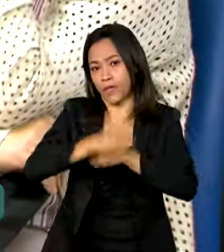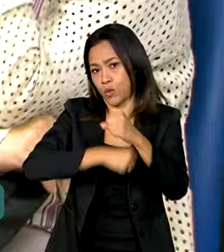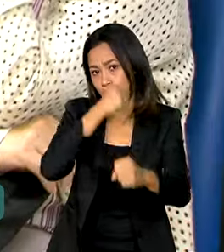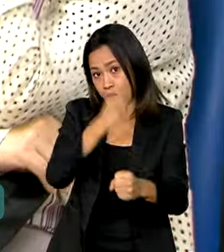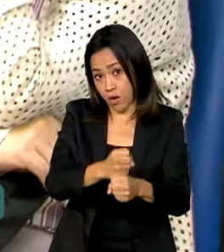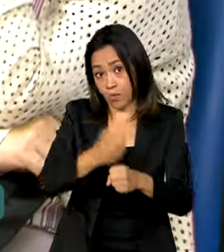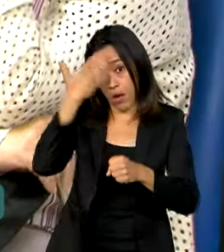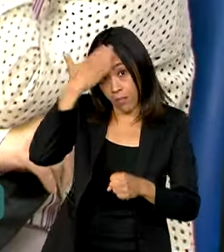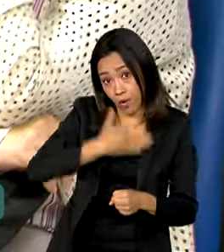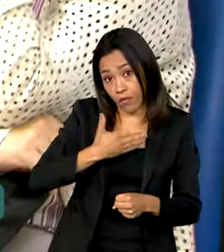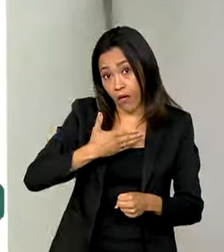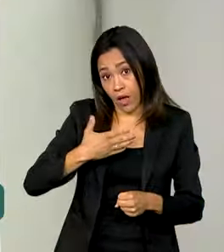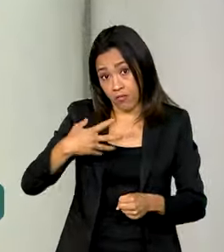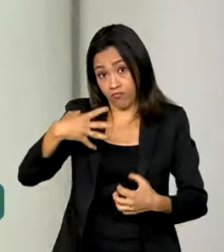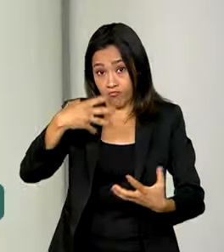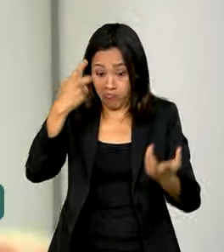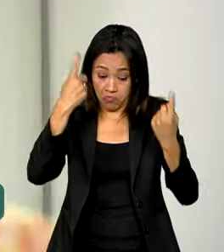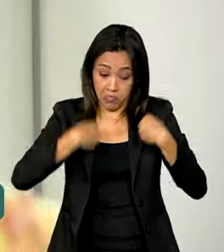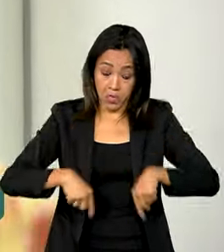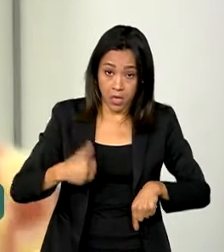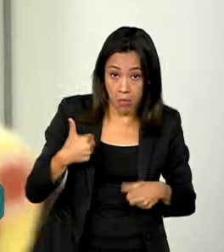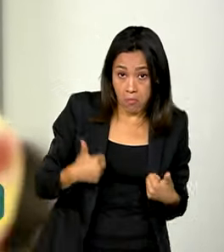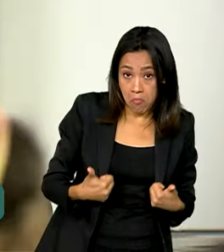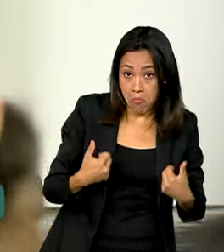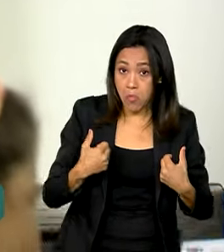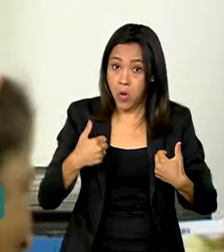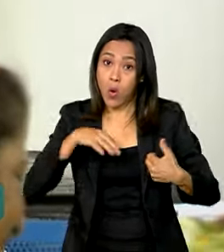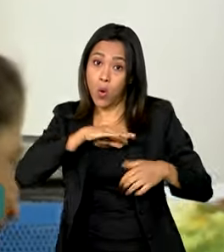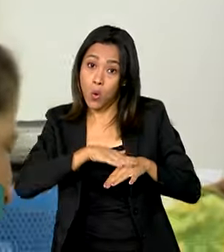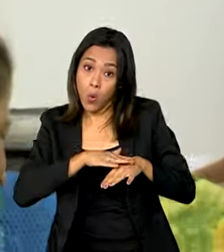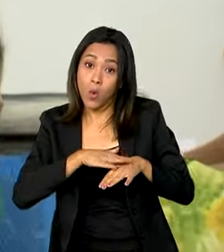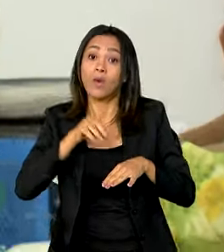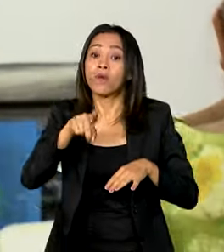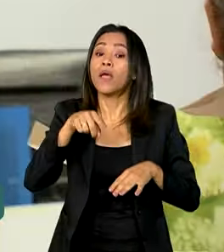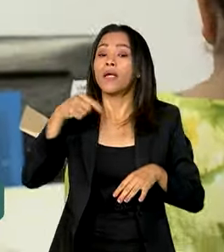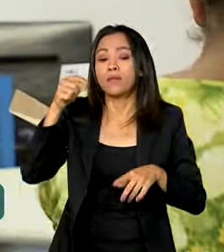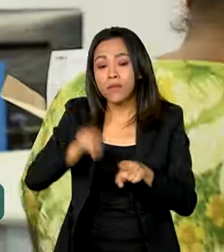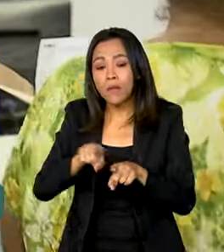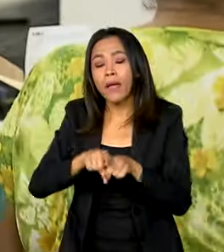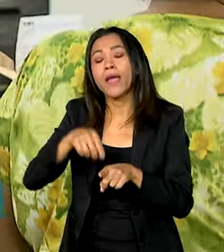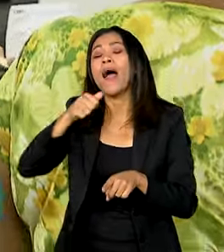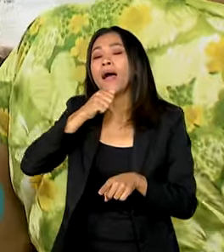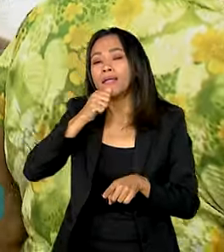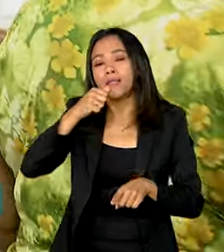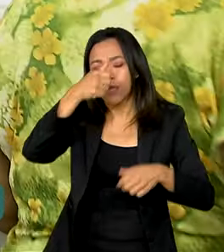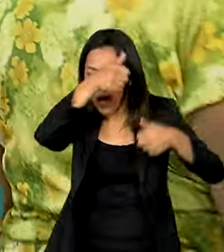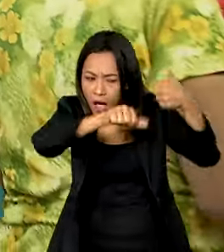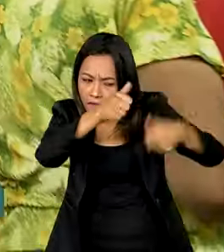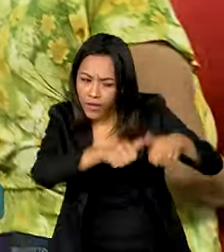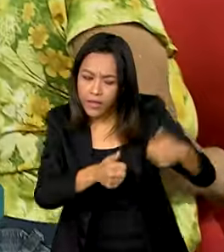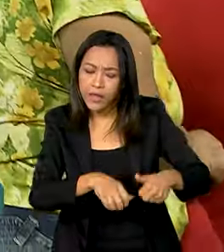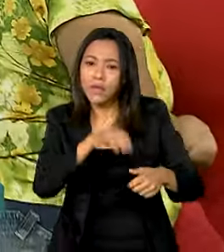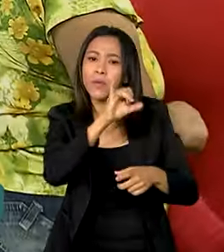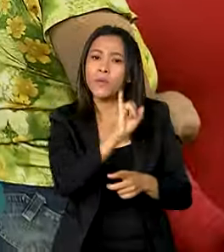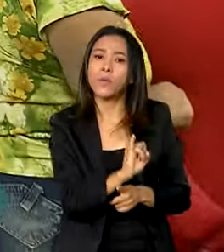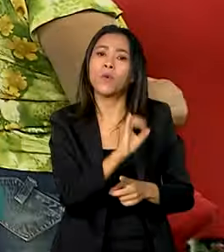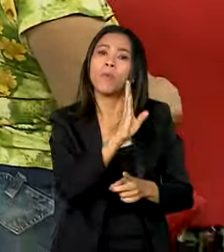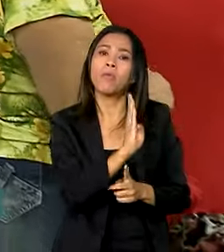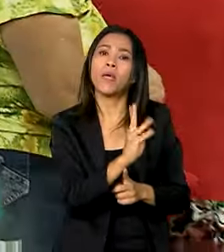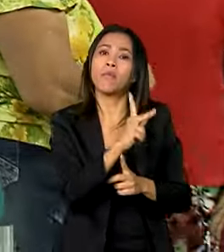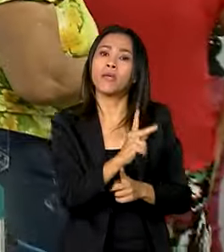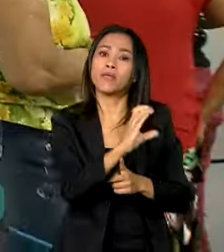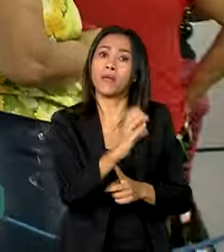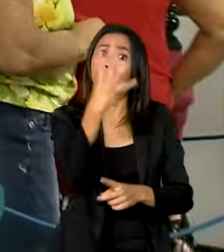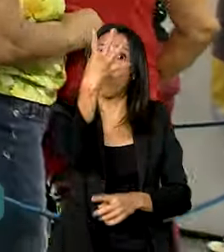condição. Além disso, o INSS está revisando os benefícios de prestação continuada para aqueles que estão há mais de